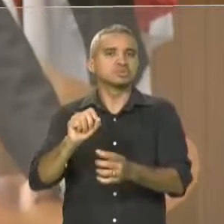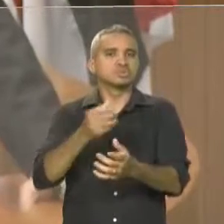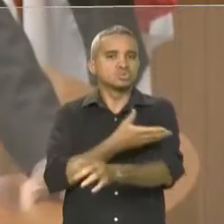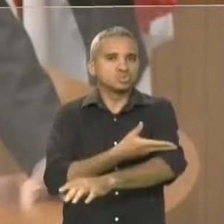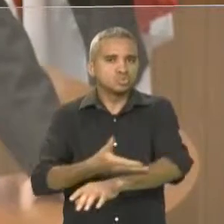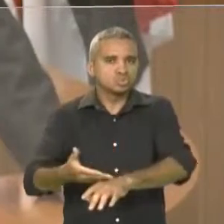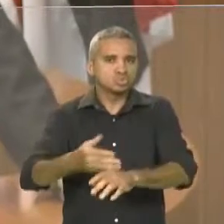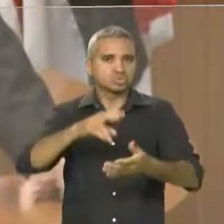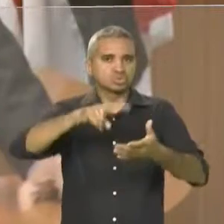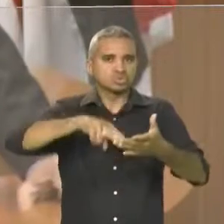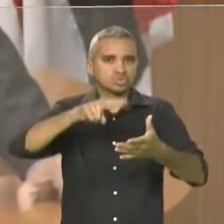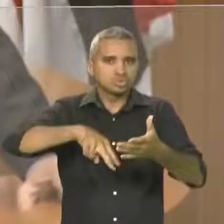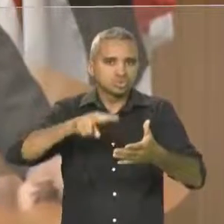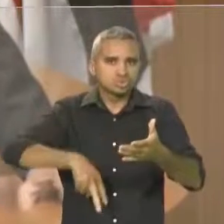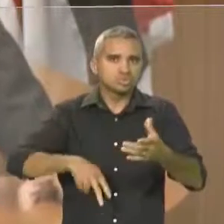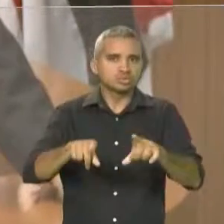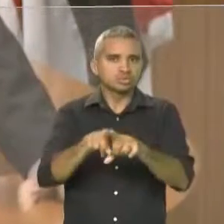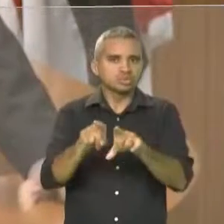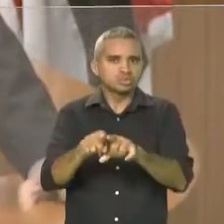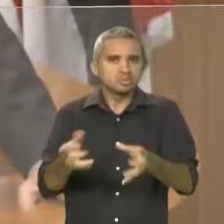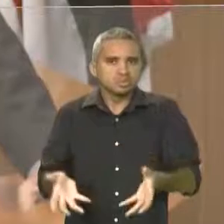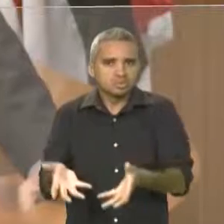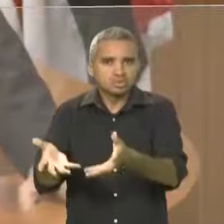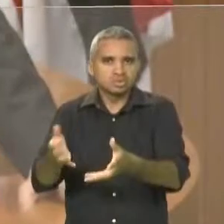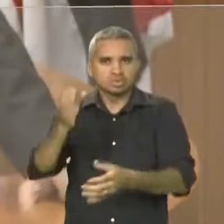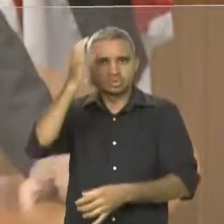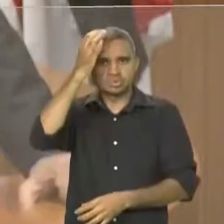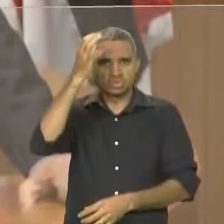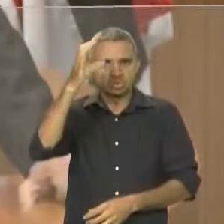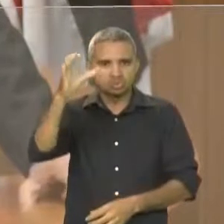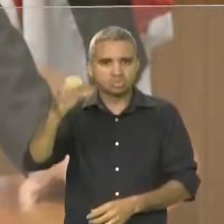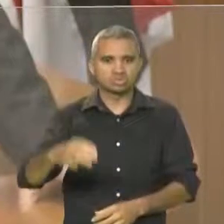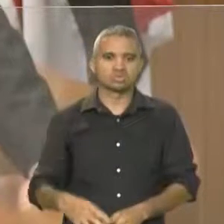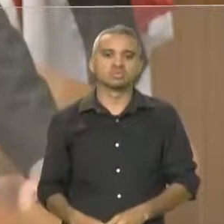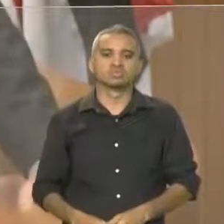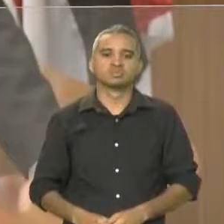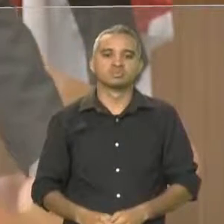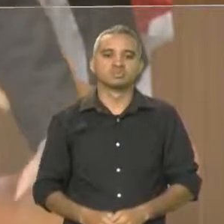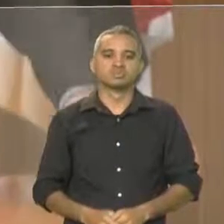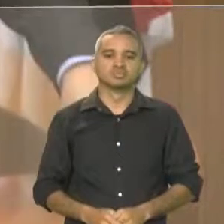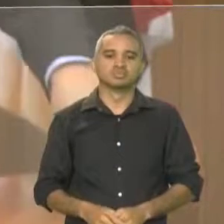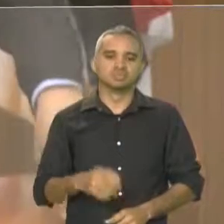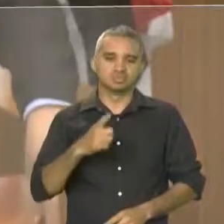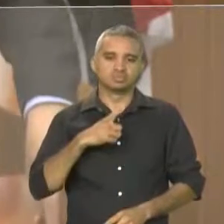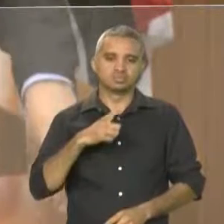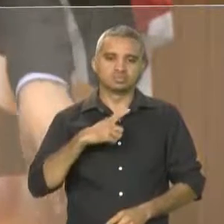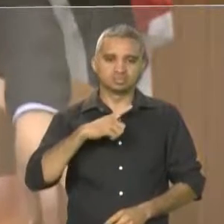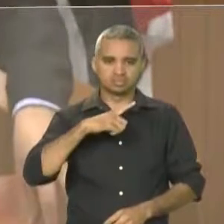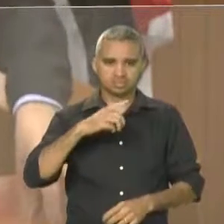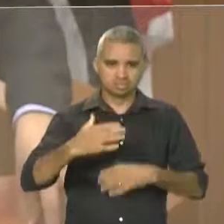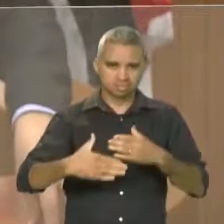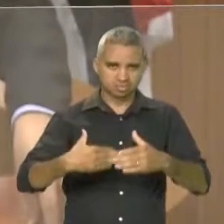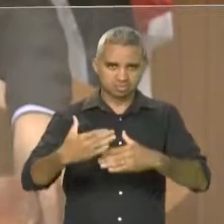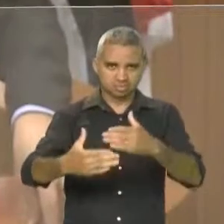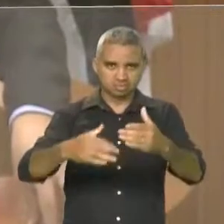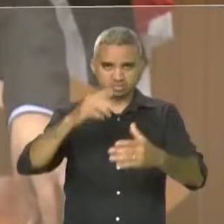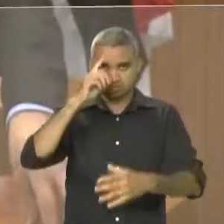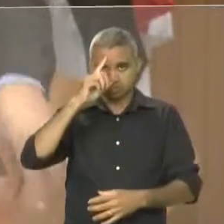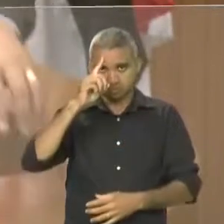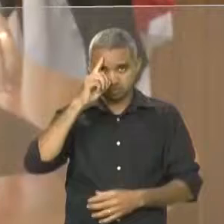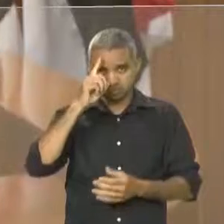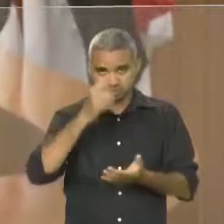da promoção da cultura. E nestes dias, em que acontece o Salimpe,